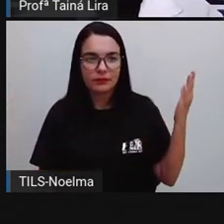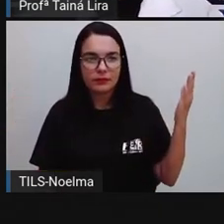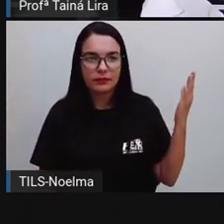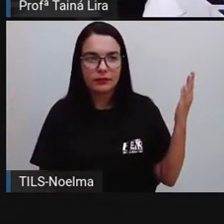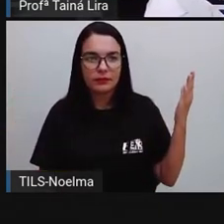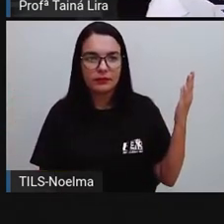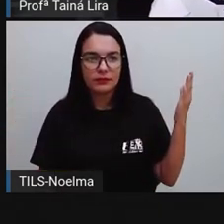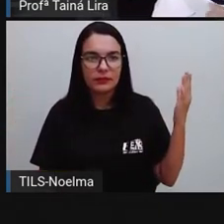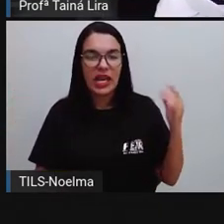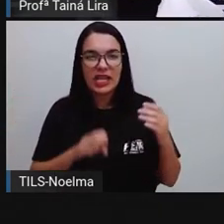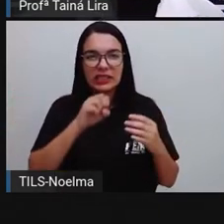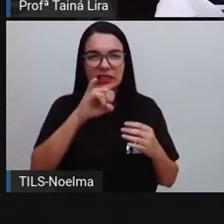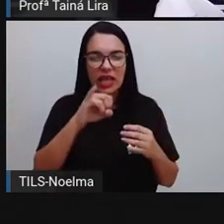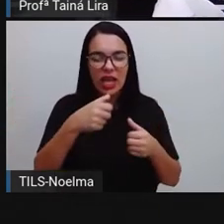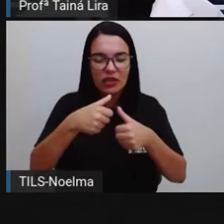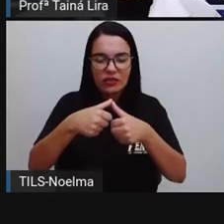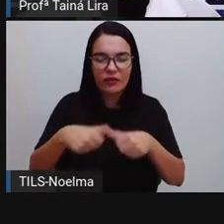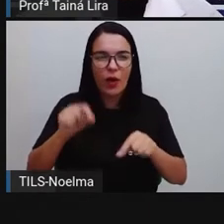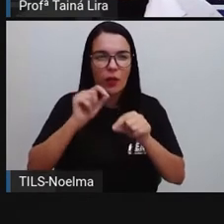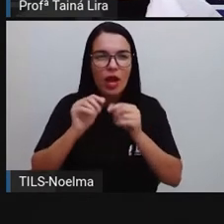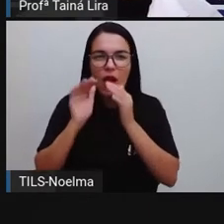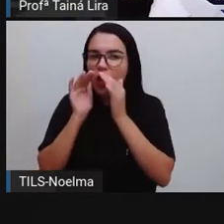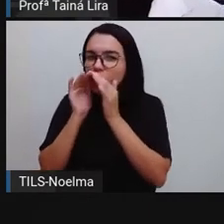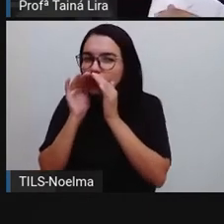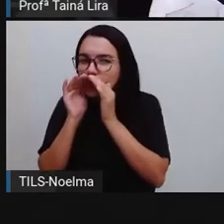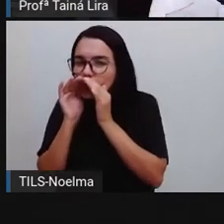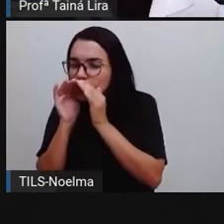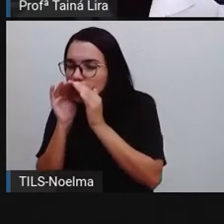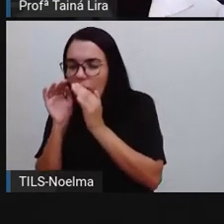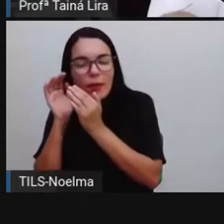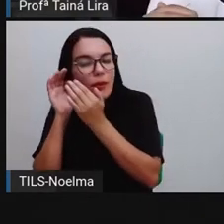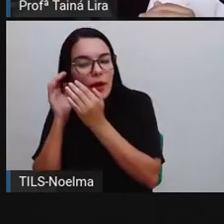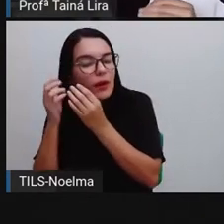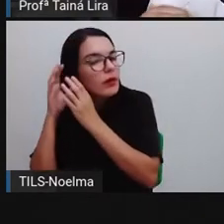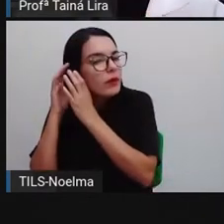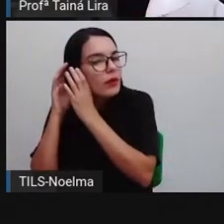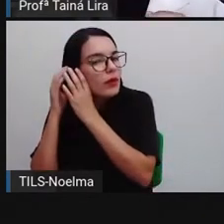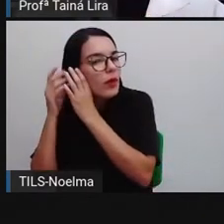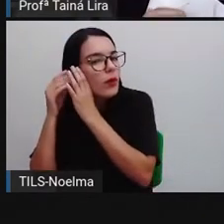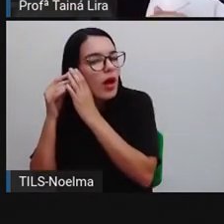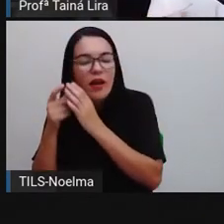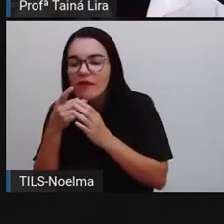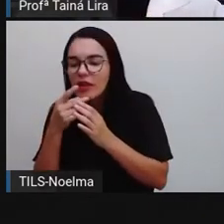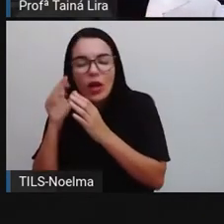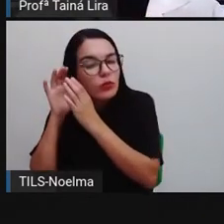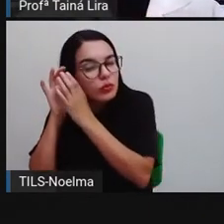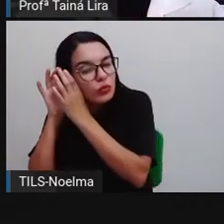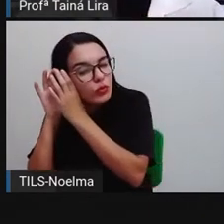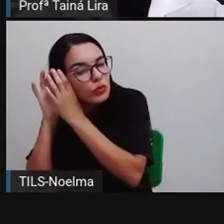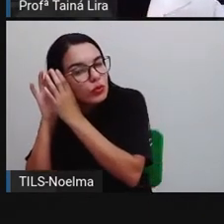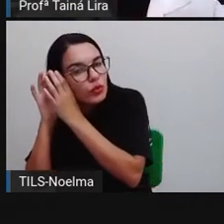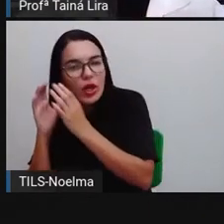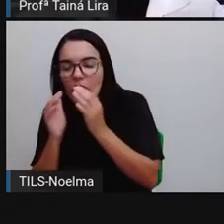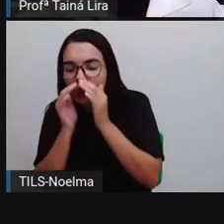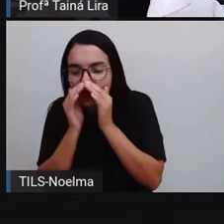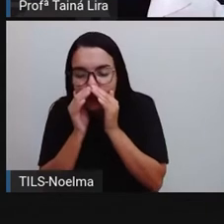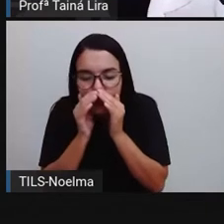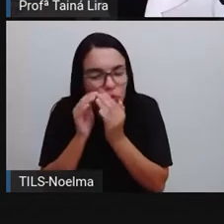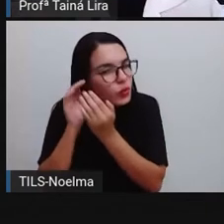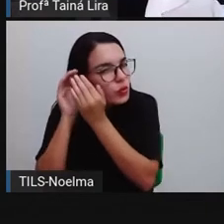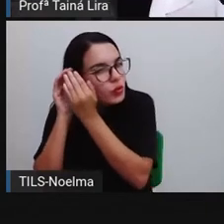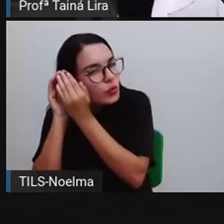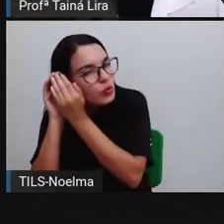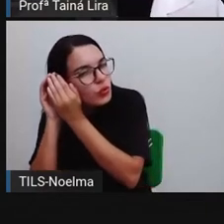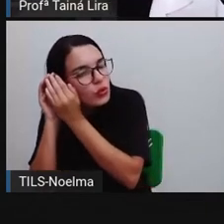cochicho? Se o personagem estiver ali cochichando com o outro, cochicha é a mesma coisa que falar... Perceberam? Bem baixinho.